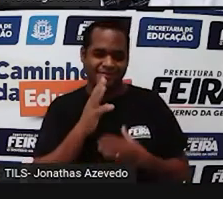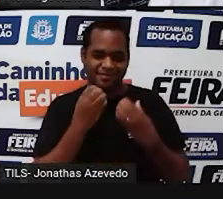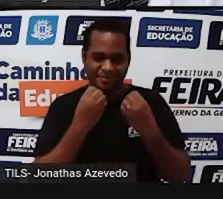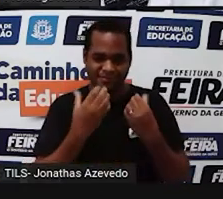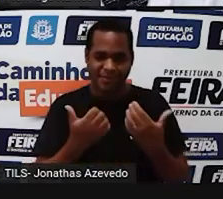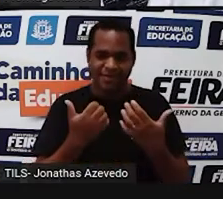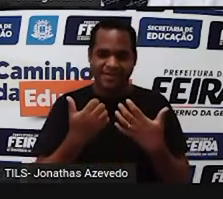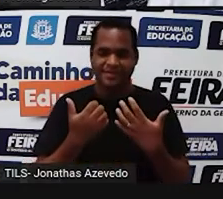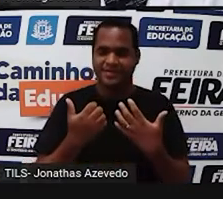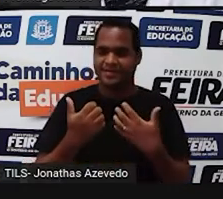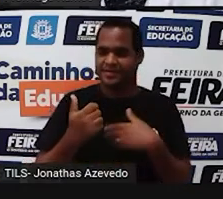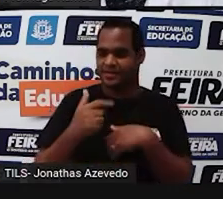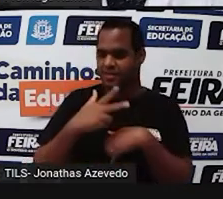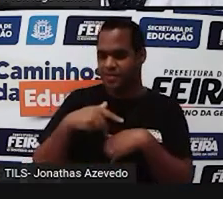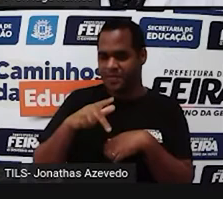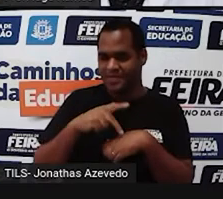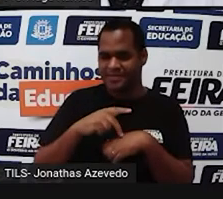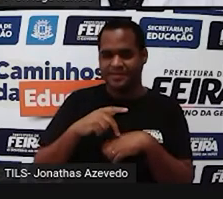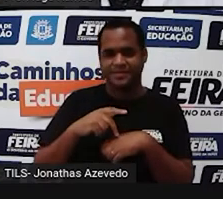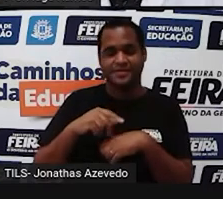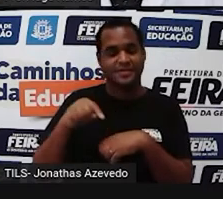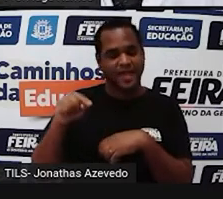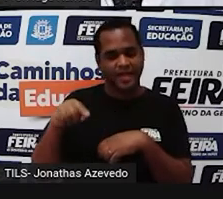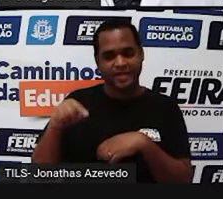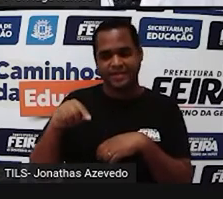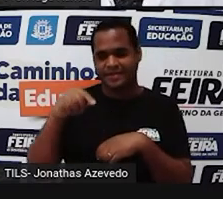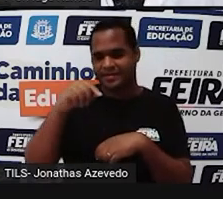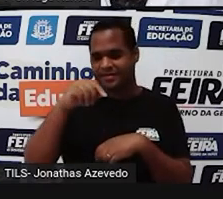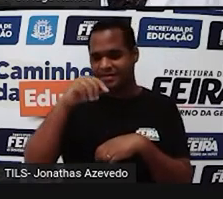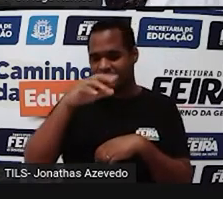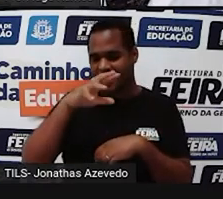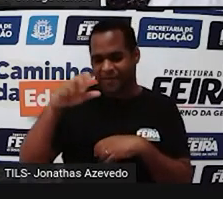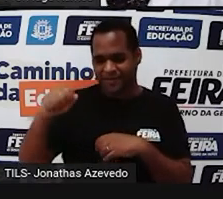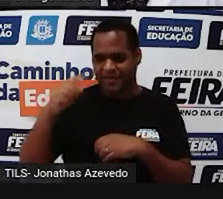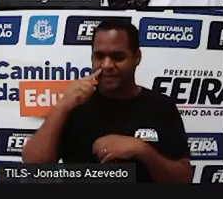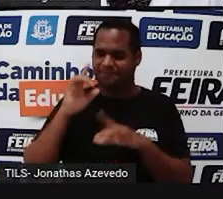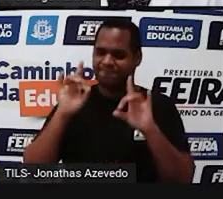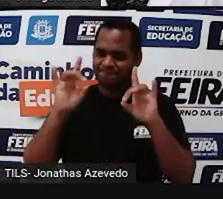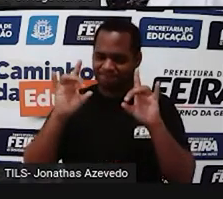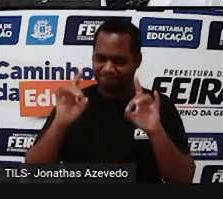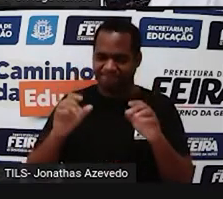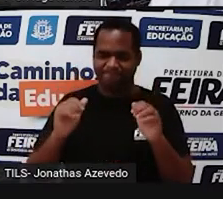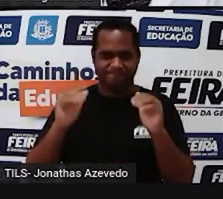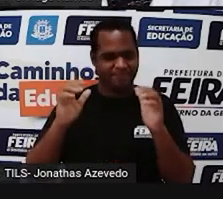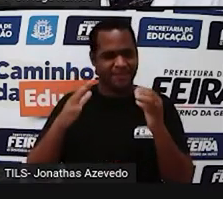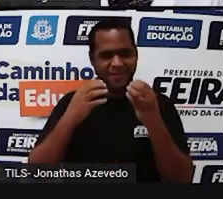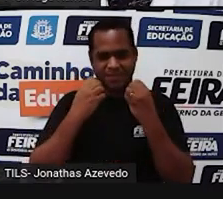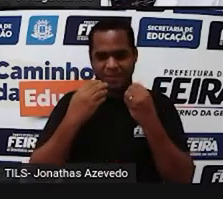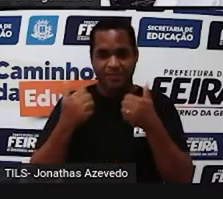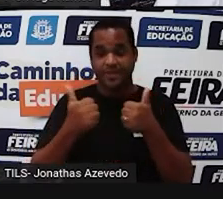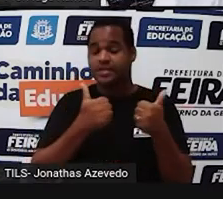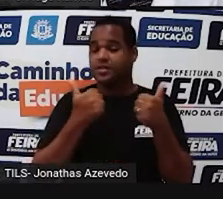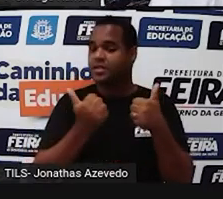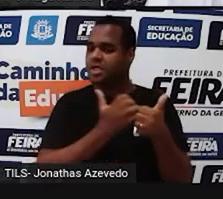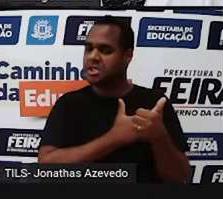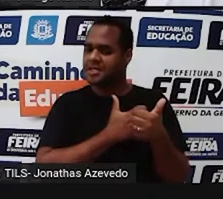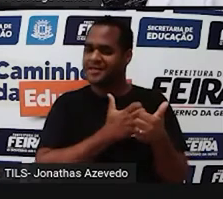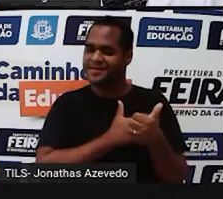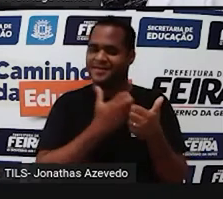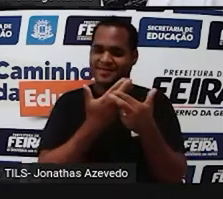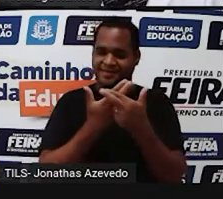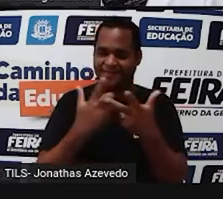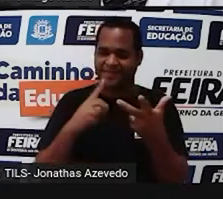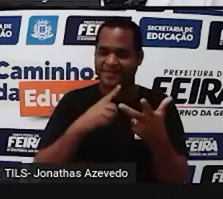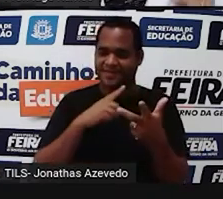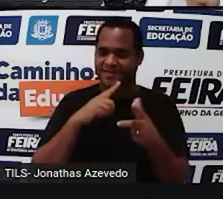africano é de uma riqueza imensa, né? E a riqueza que eu estou falando aqui não